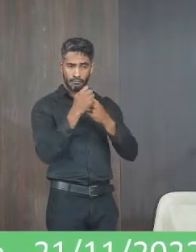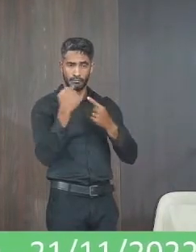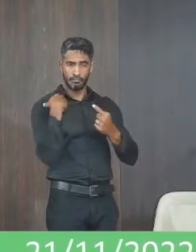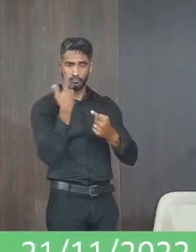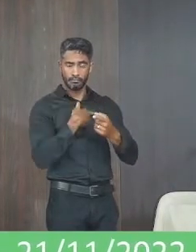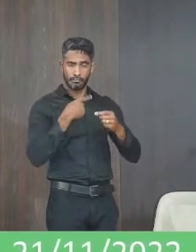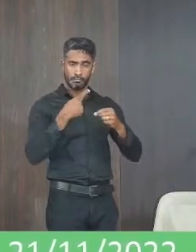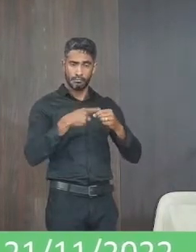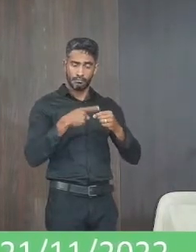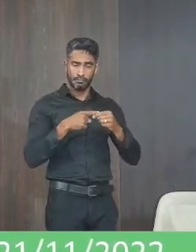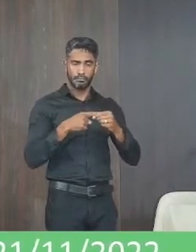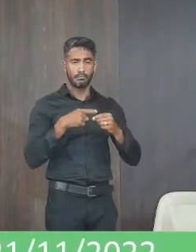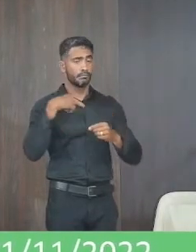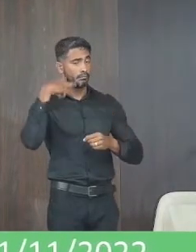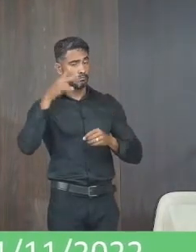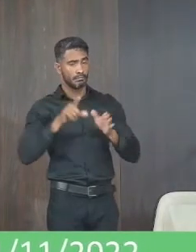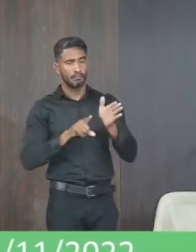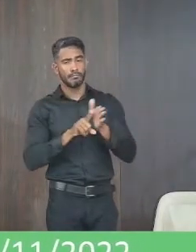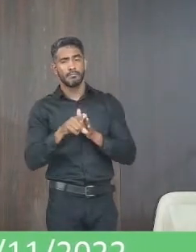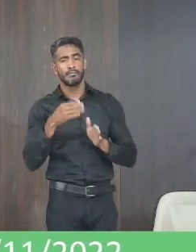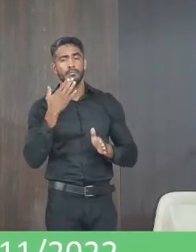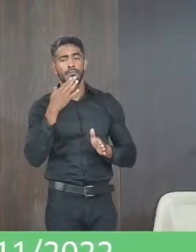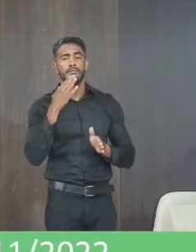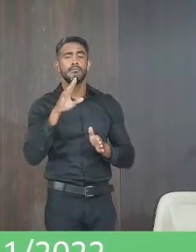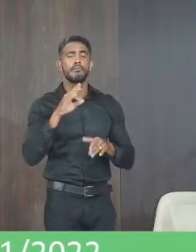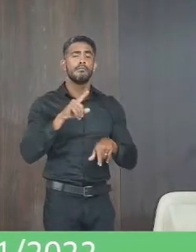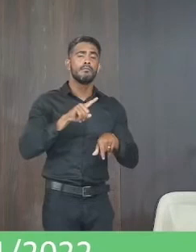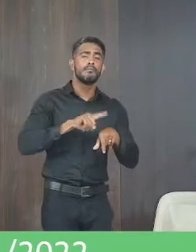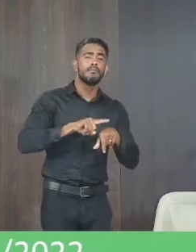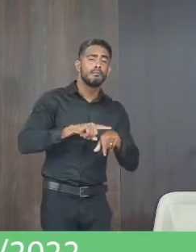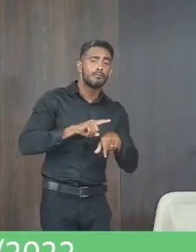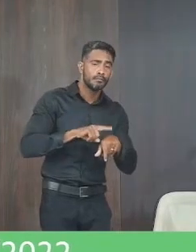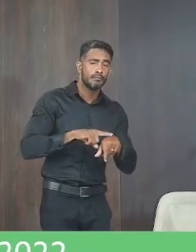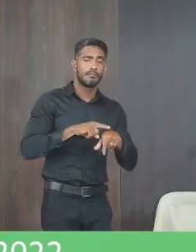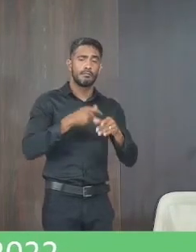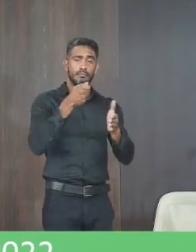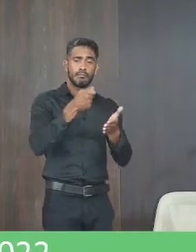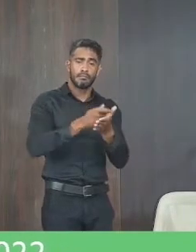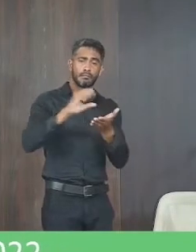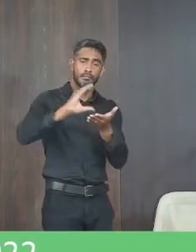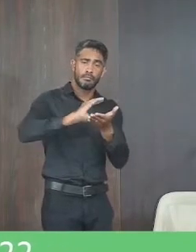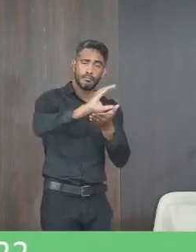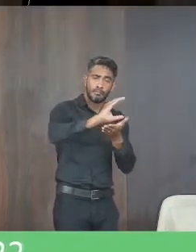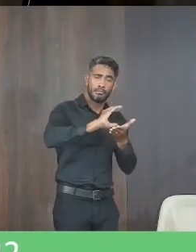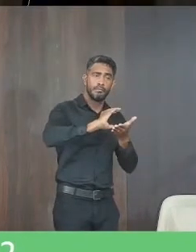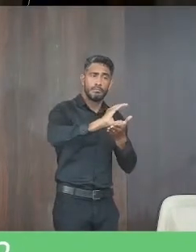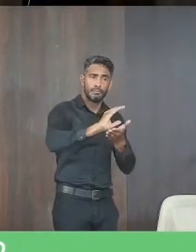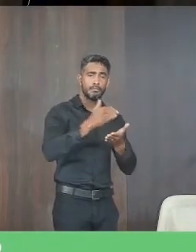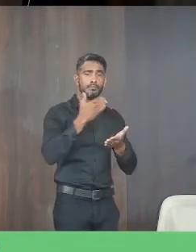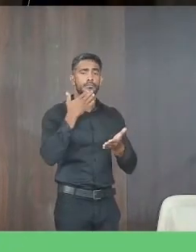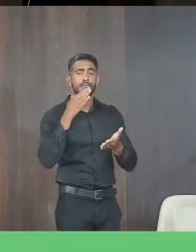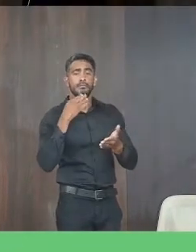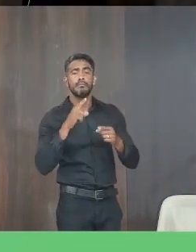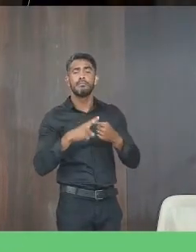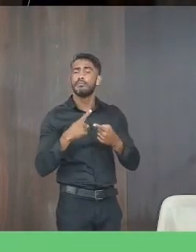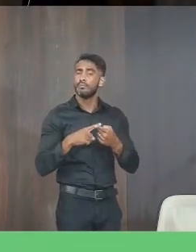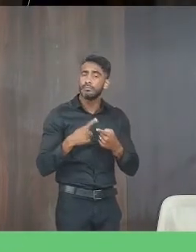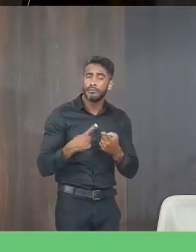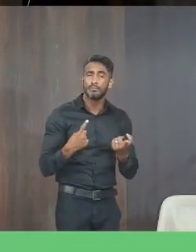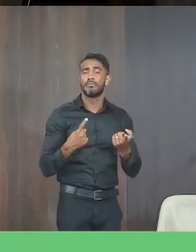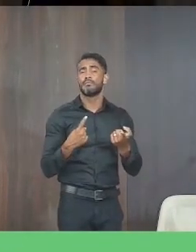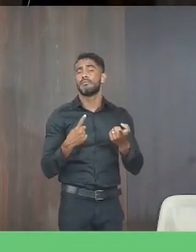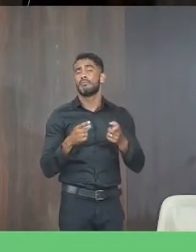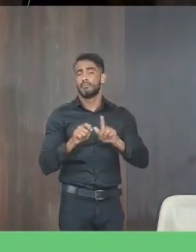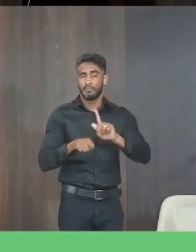essa vereadora pergunta em que data a administração realizará o pagamento das emendas positivas quais são os motivos que estão levando a